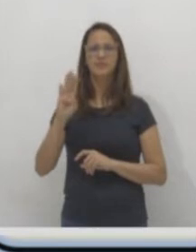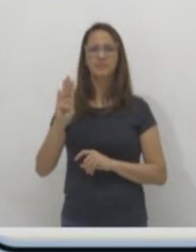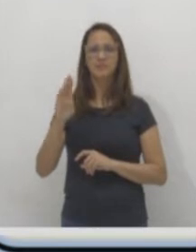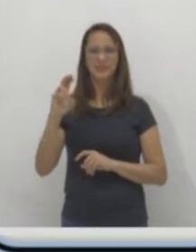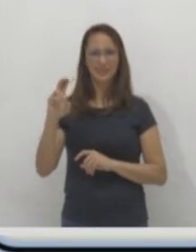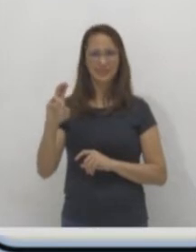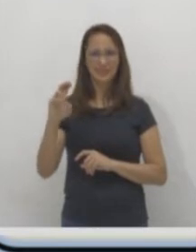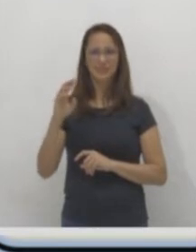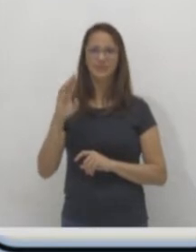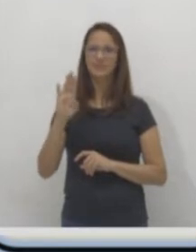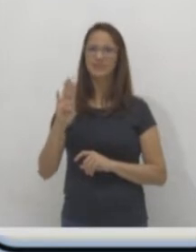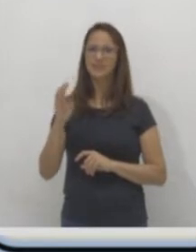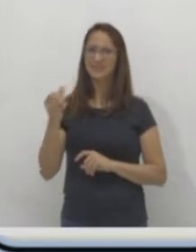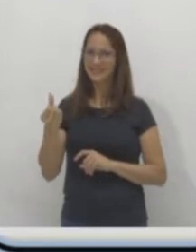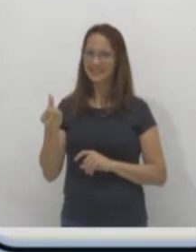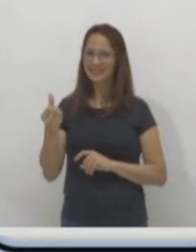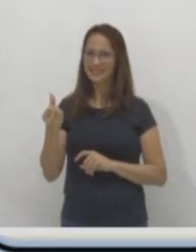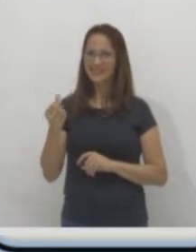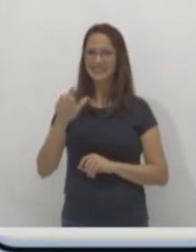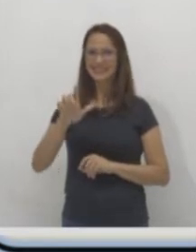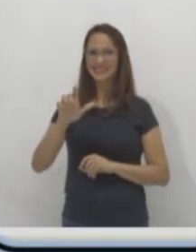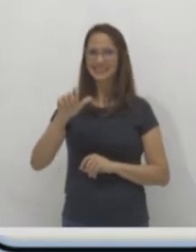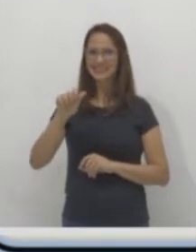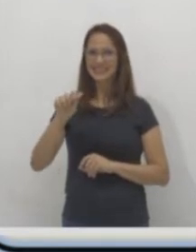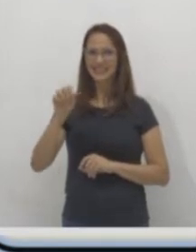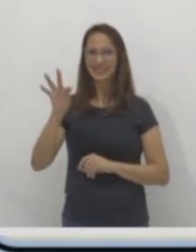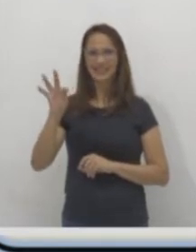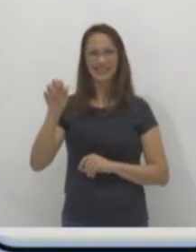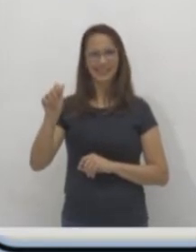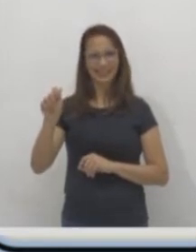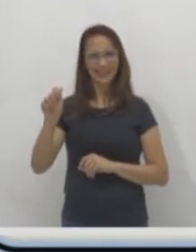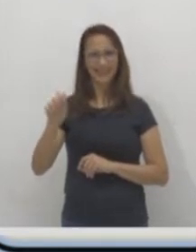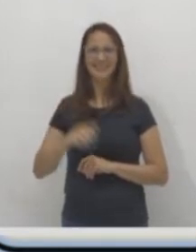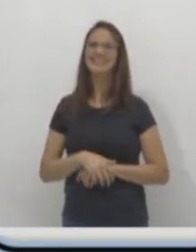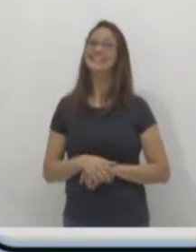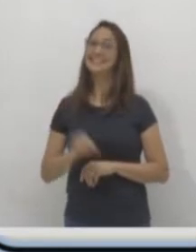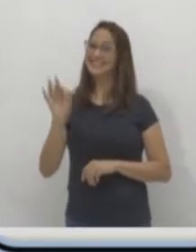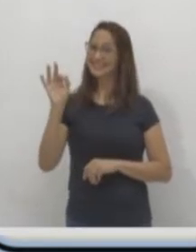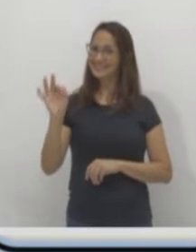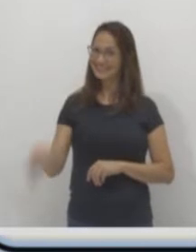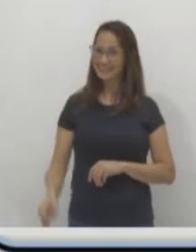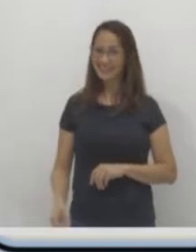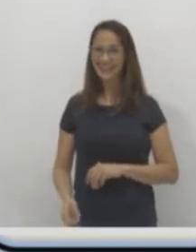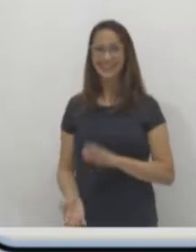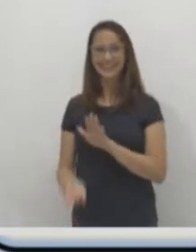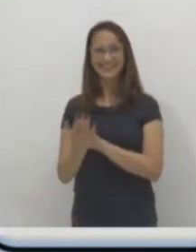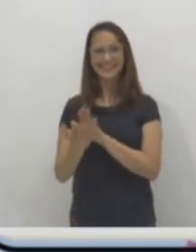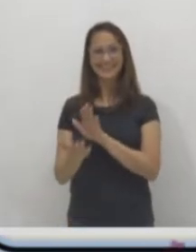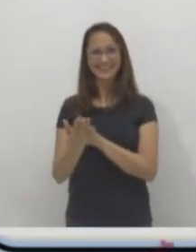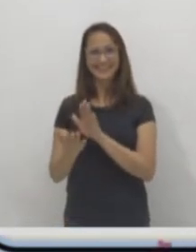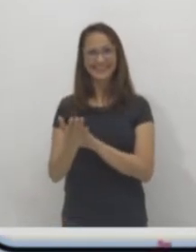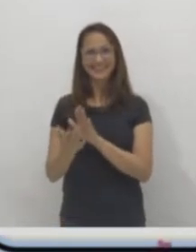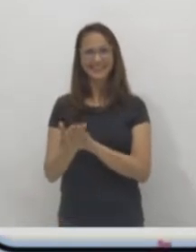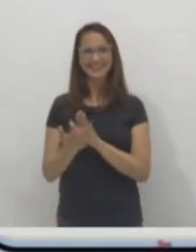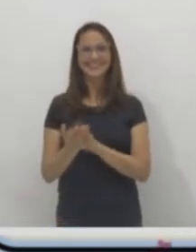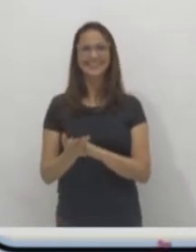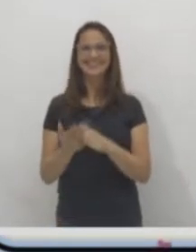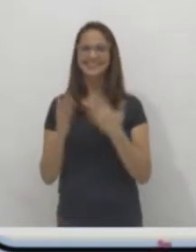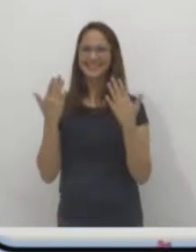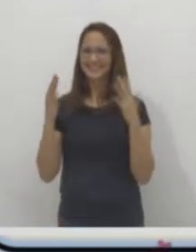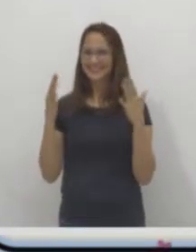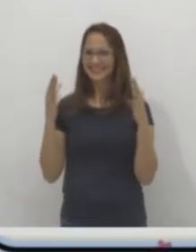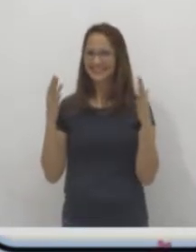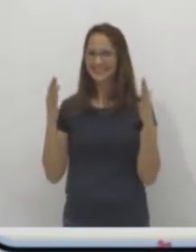T, A. Lá, E, Parabéns, Richard. Show de bola. Você mandou muito bem. Meu amigo